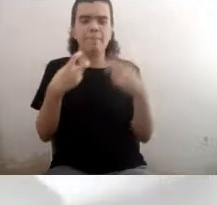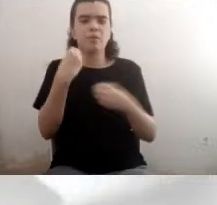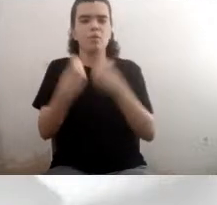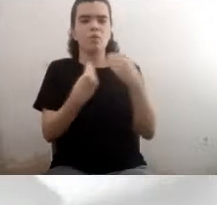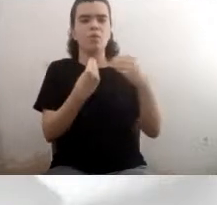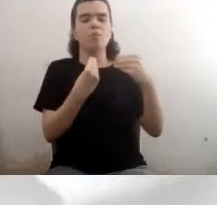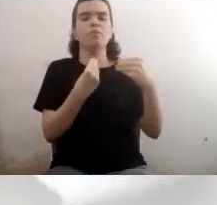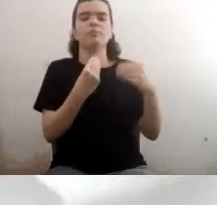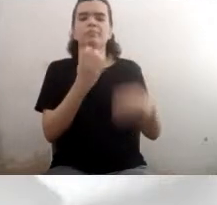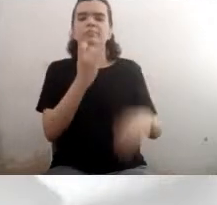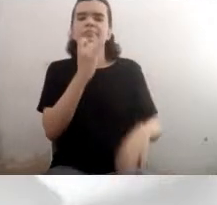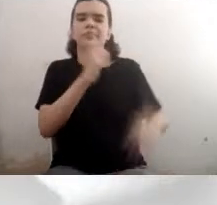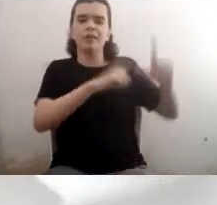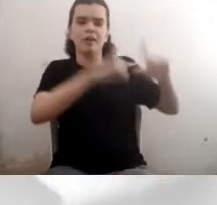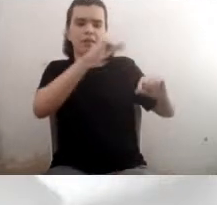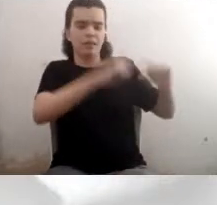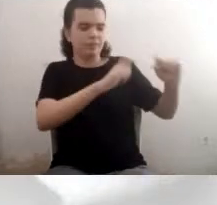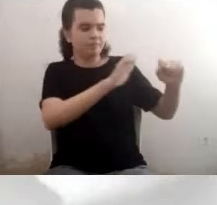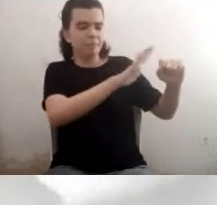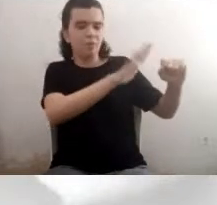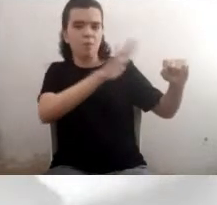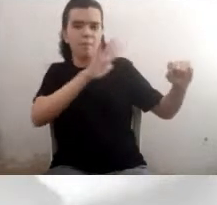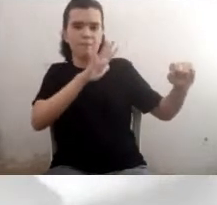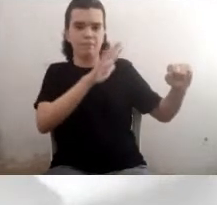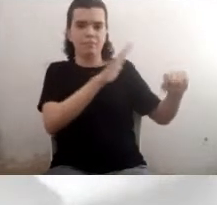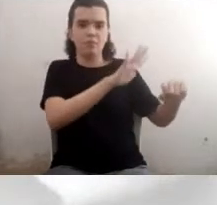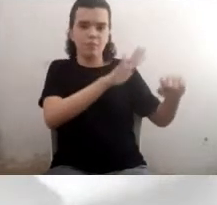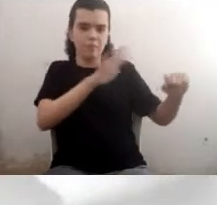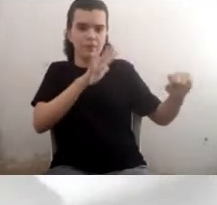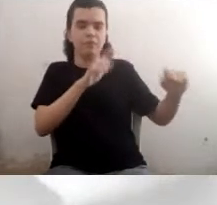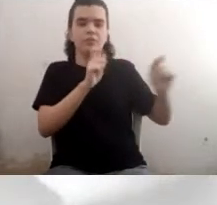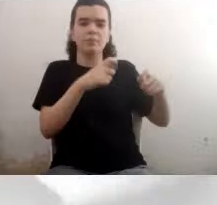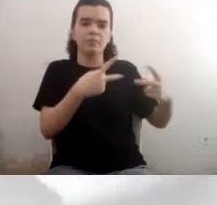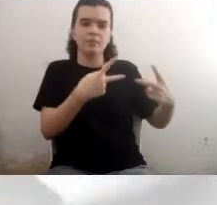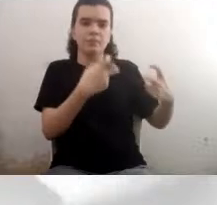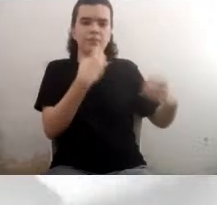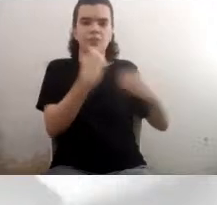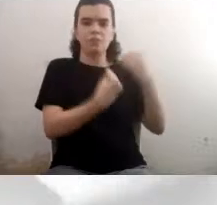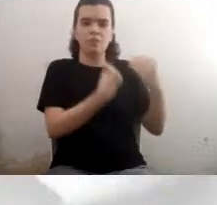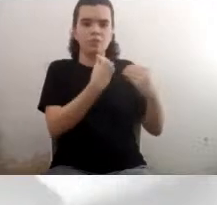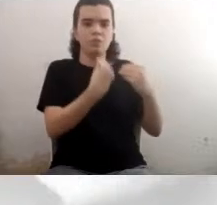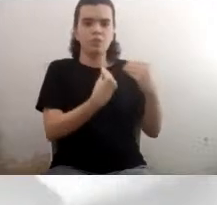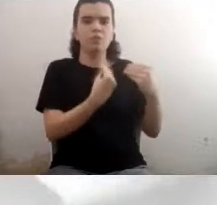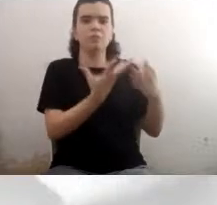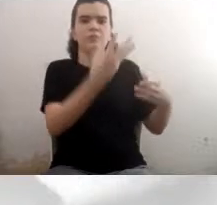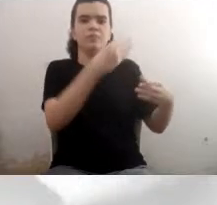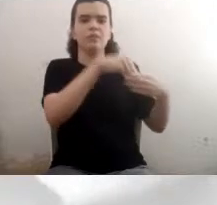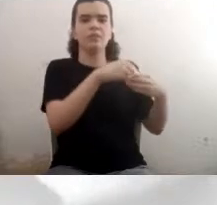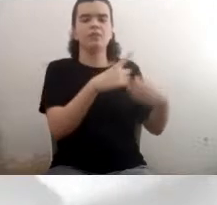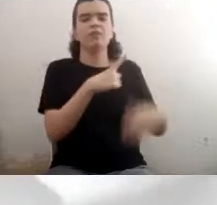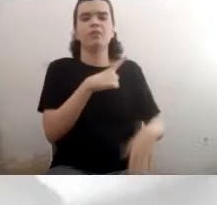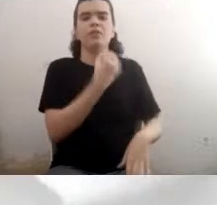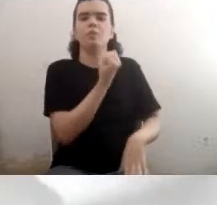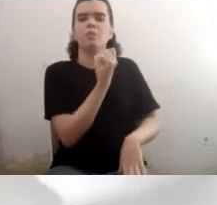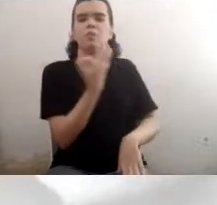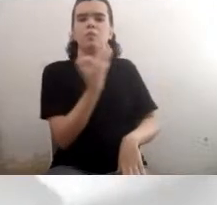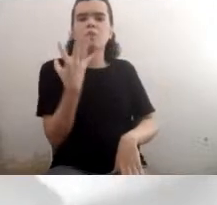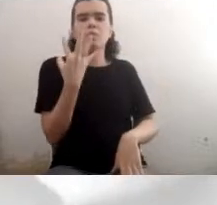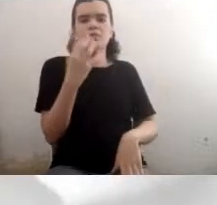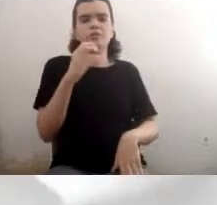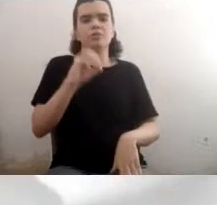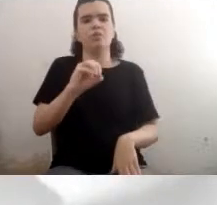intensidade da estrela com comprimentos de ondas diferentes é que a gente consegue medir